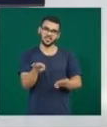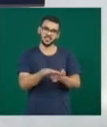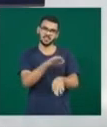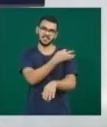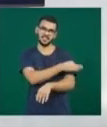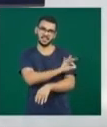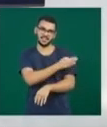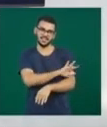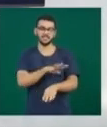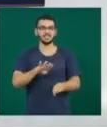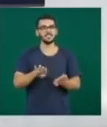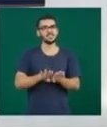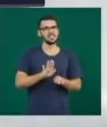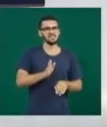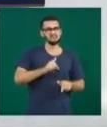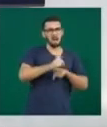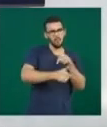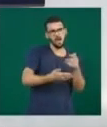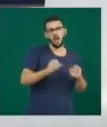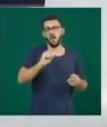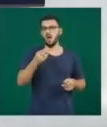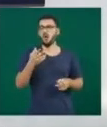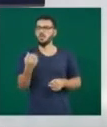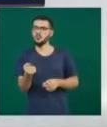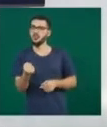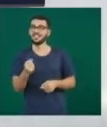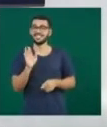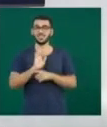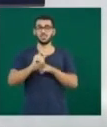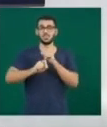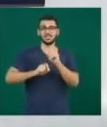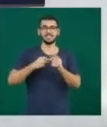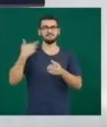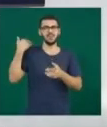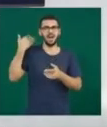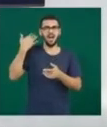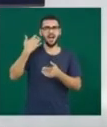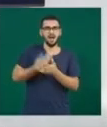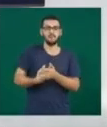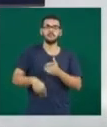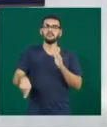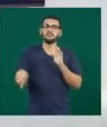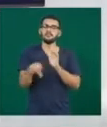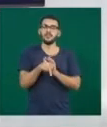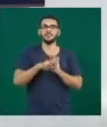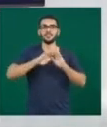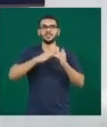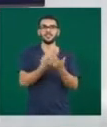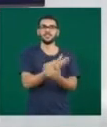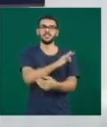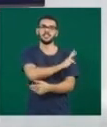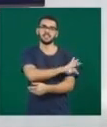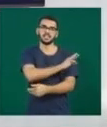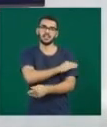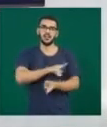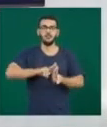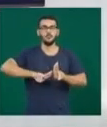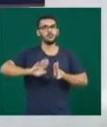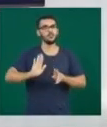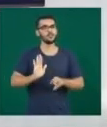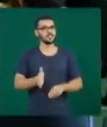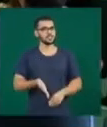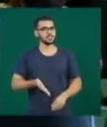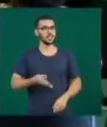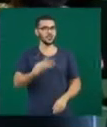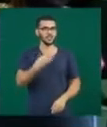aposentados e que ajudaram a construir a história da Escola Técnica de Saúde da UFU, que completa agora, em dezembro, 45 anos.